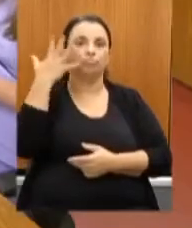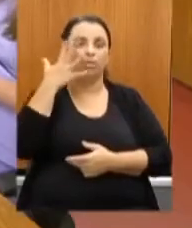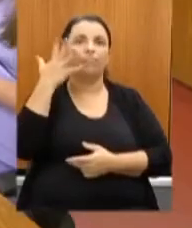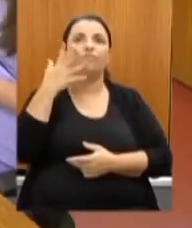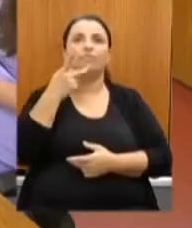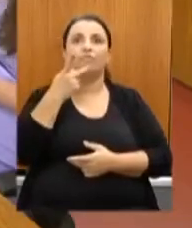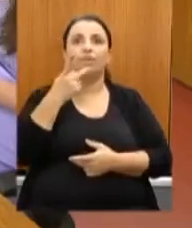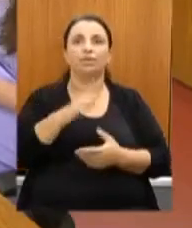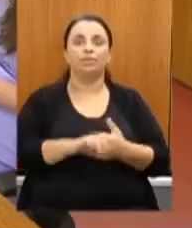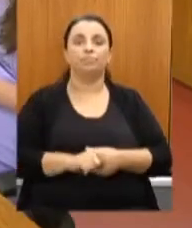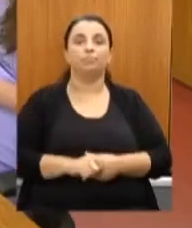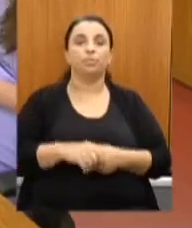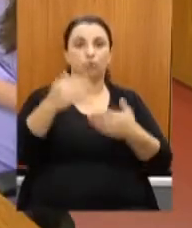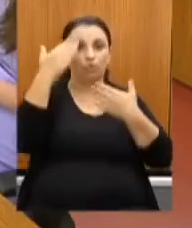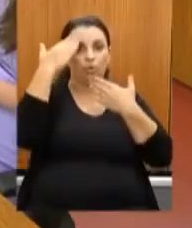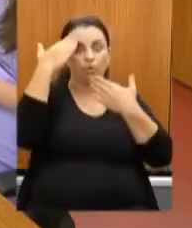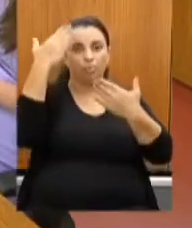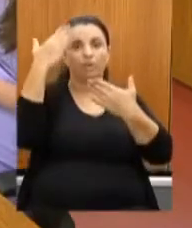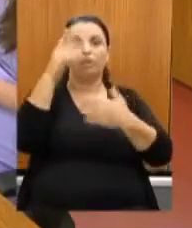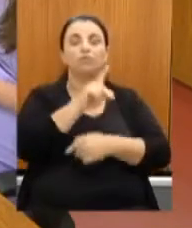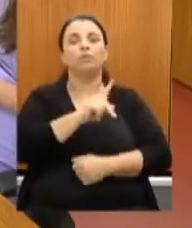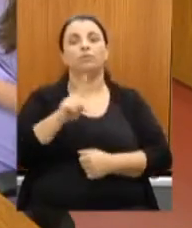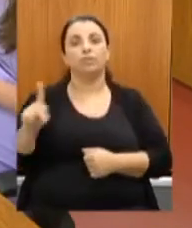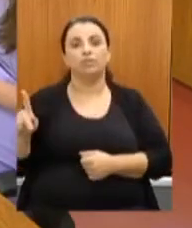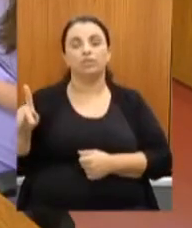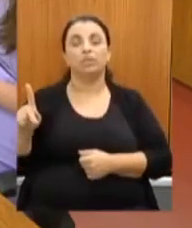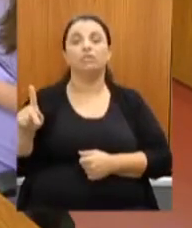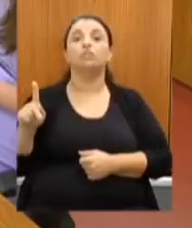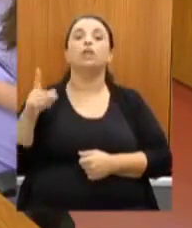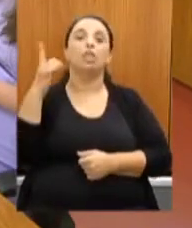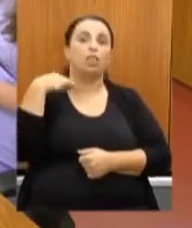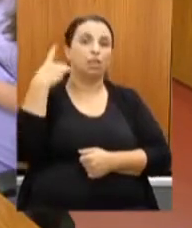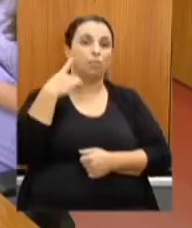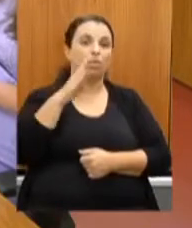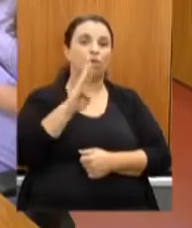Obrigado, presidente, deputado Bosco,